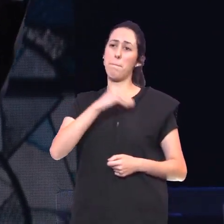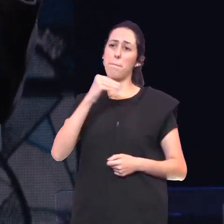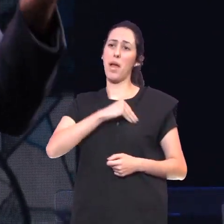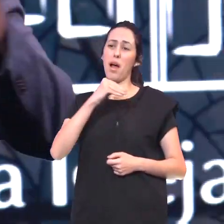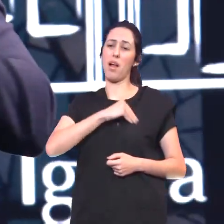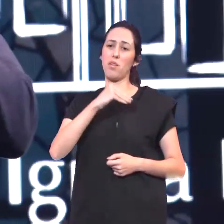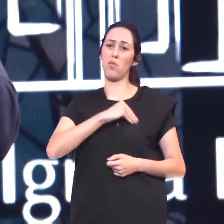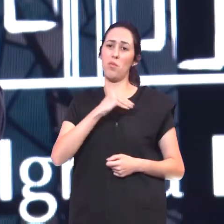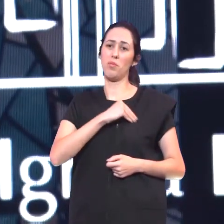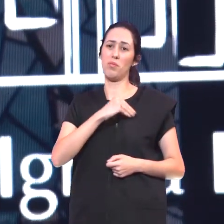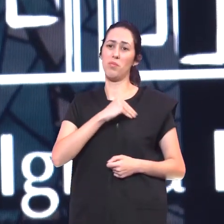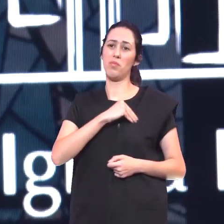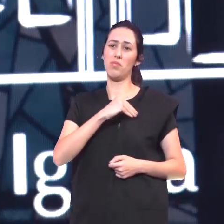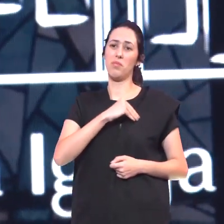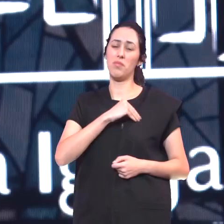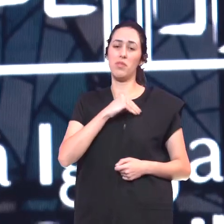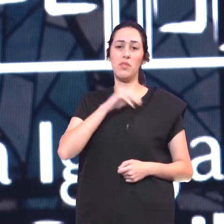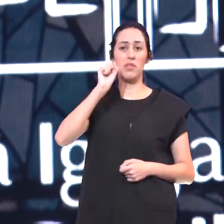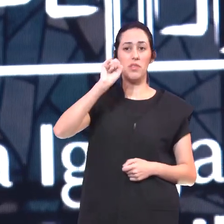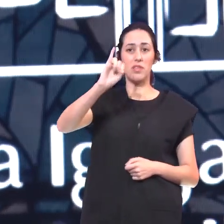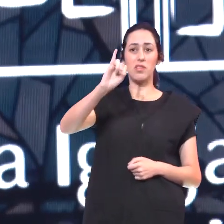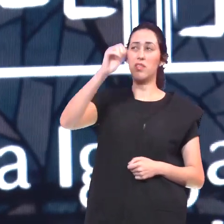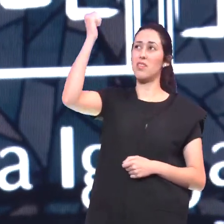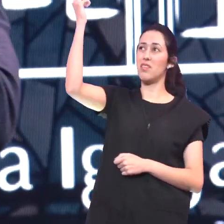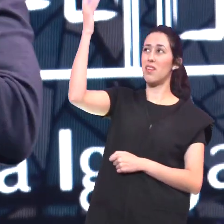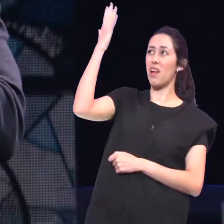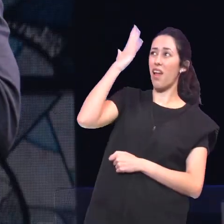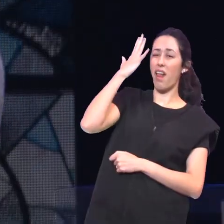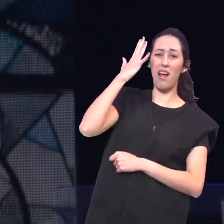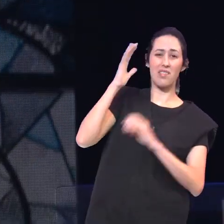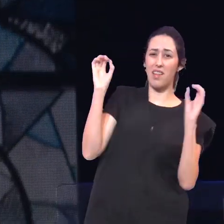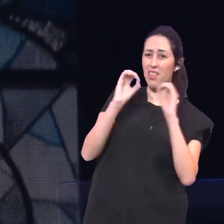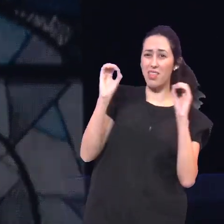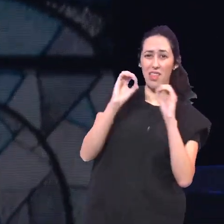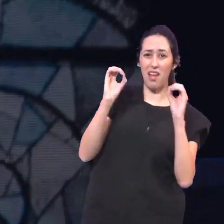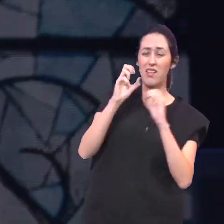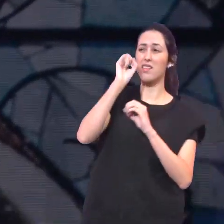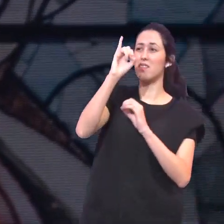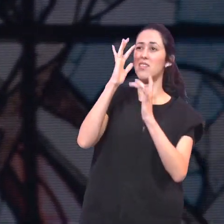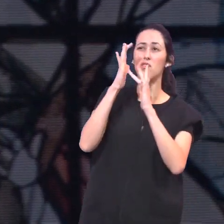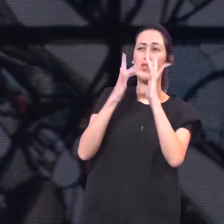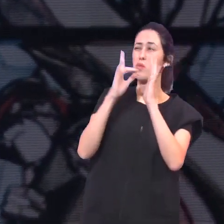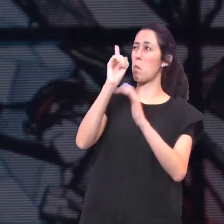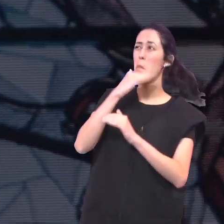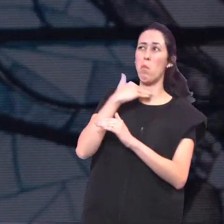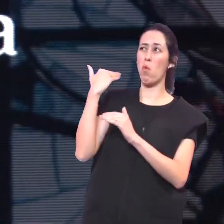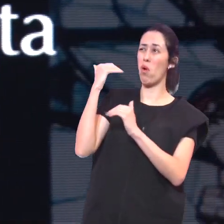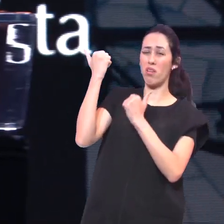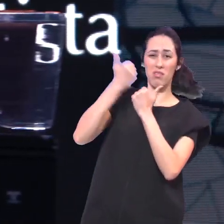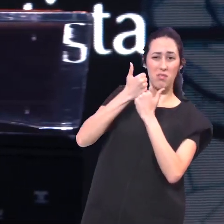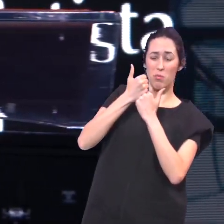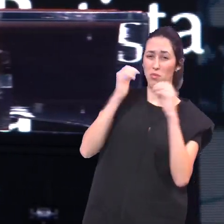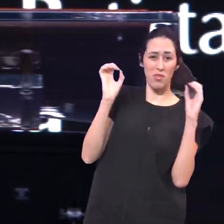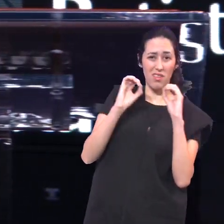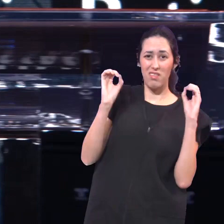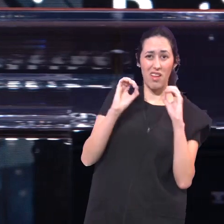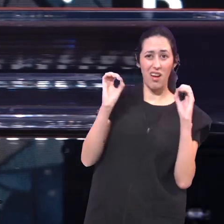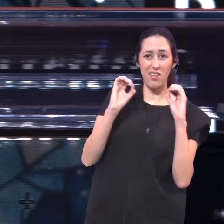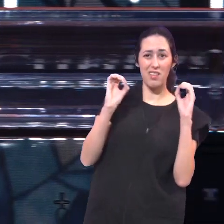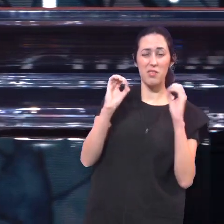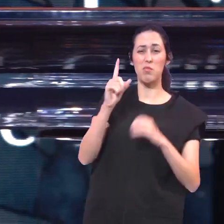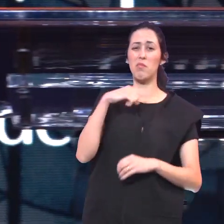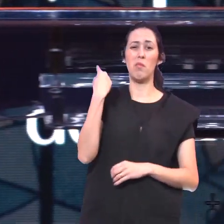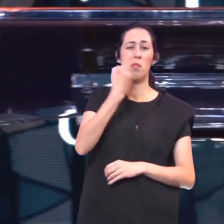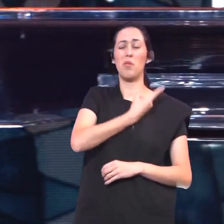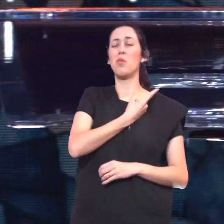se não for A graça De Deus A morte De Jesus Vicária Substitutiva Naquela cruz Nós